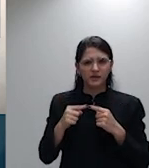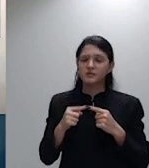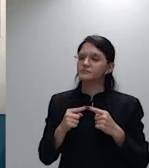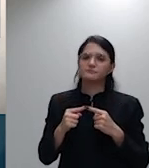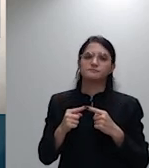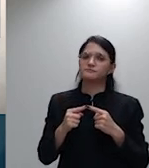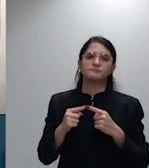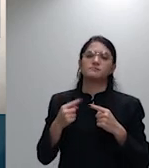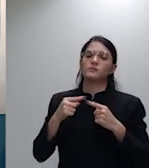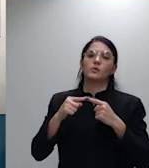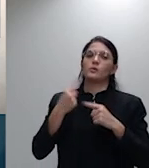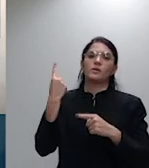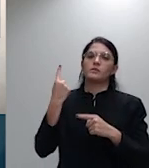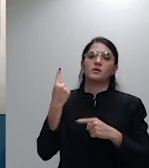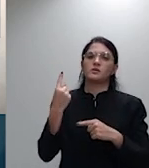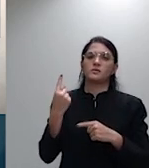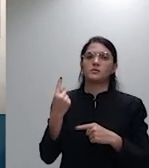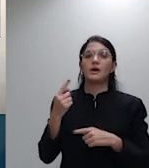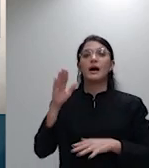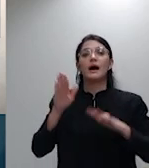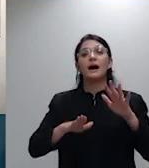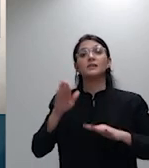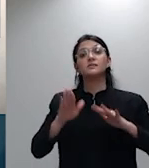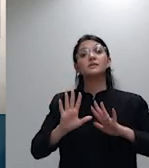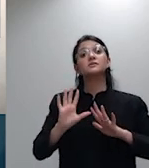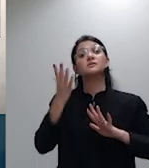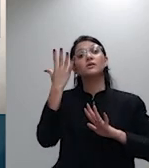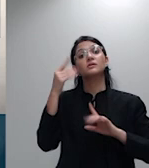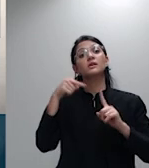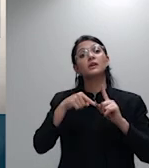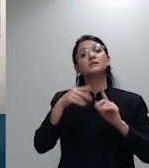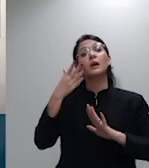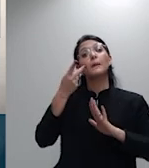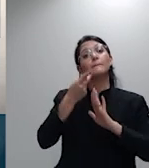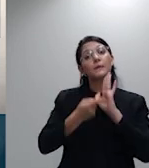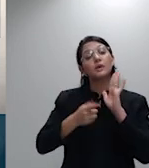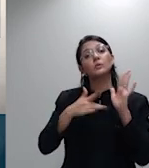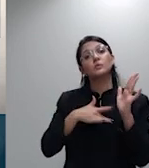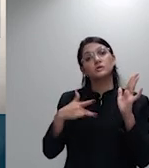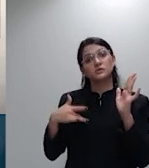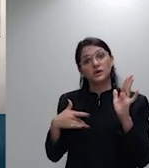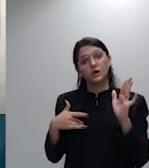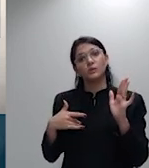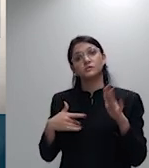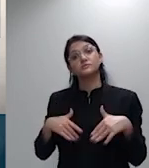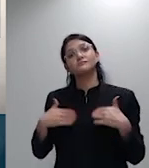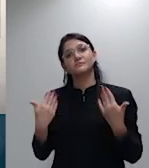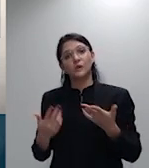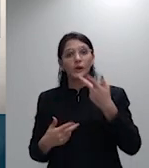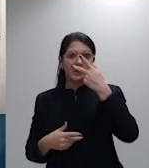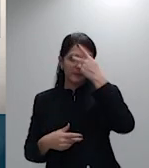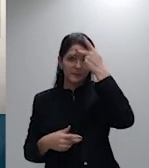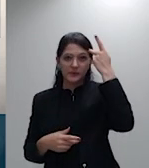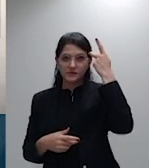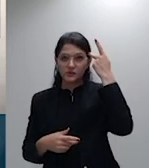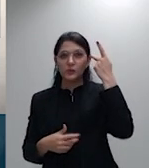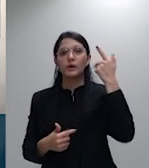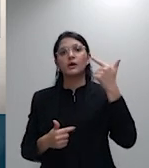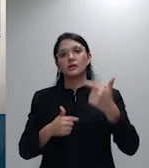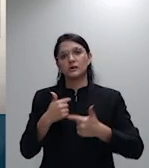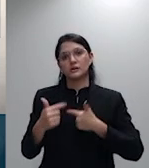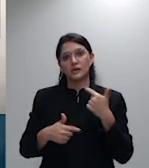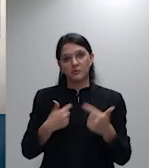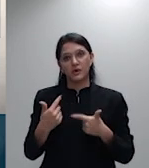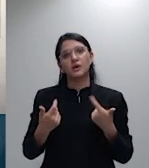equívoco da agência em algum plano então o consumidor nesse caso deveria sim ele sim fazer o ônus da